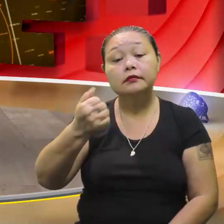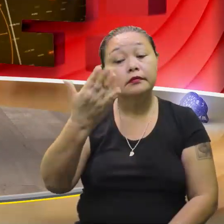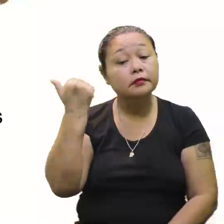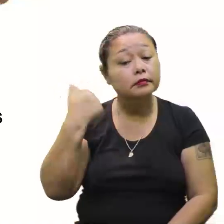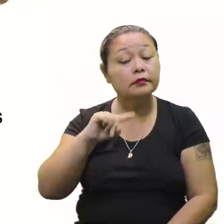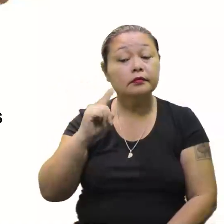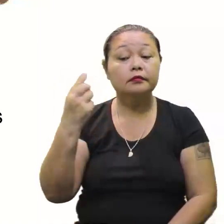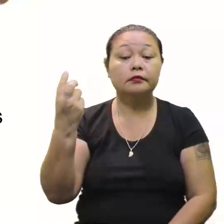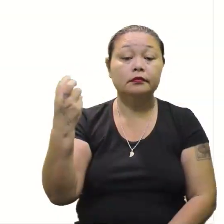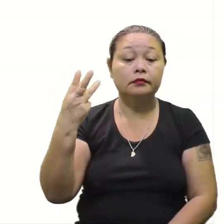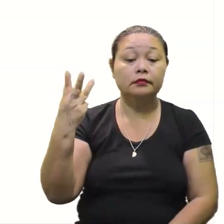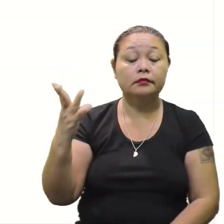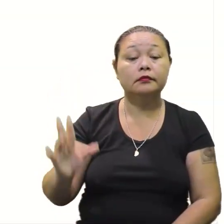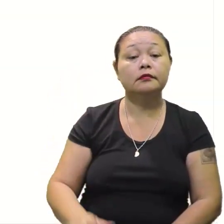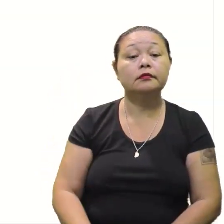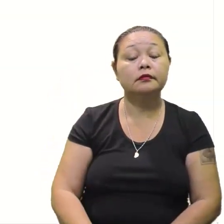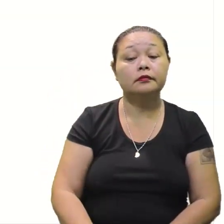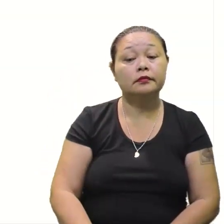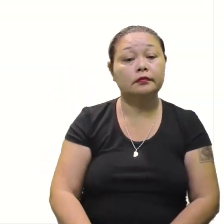Vamos ainda no terceiro passo. Olha lá.